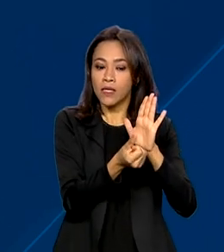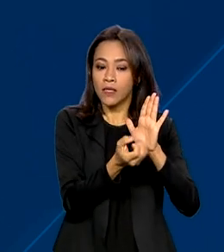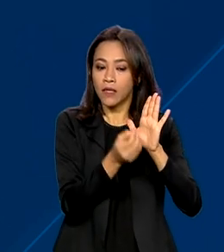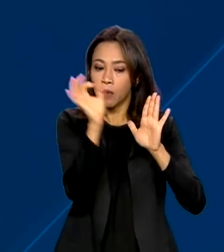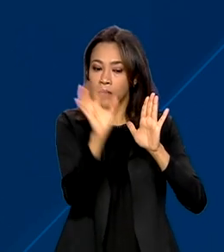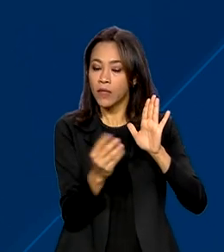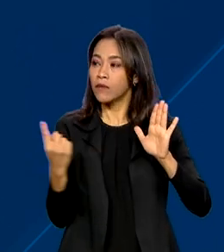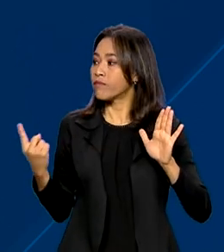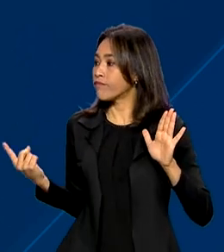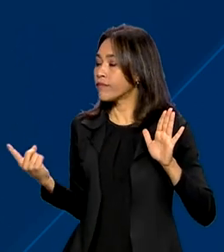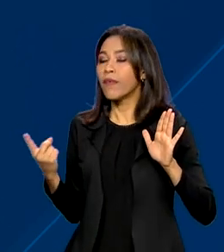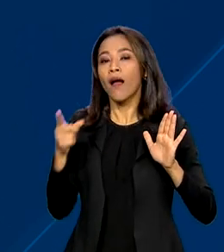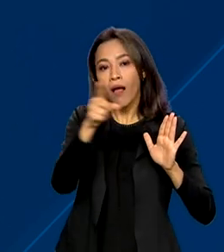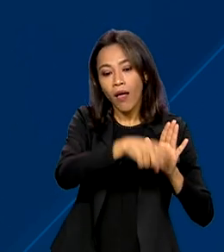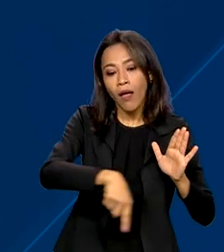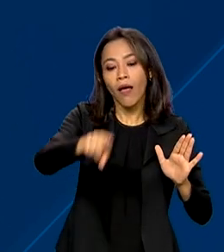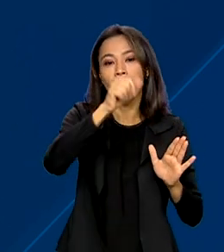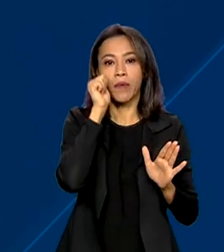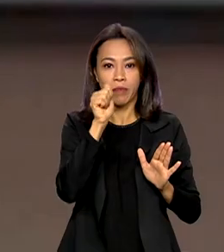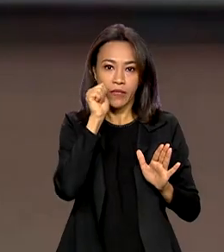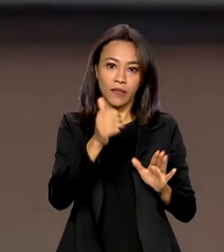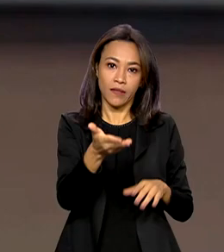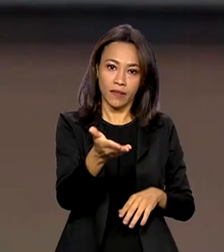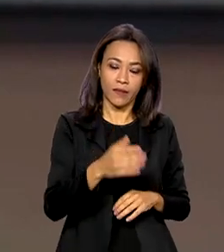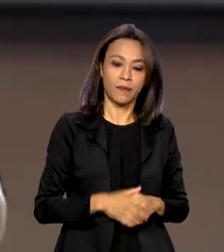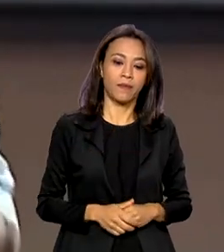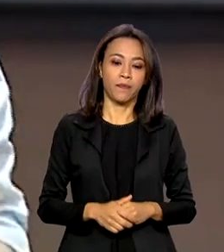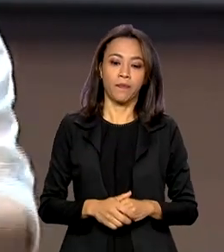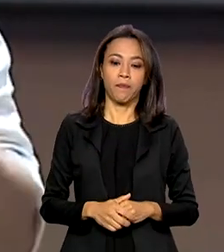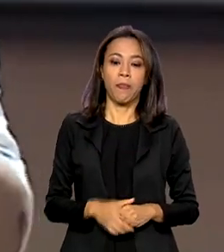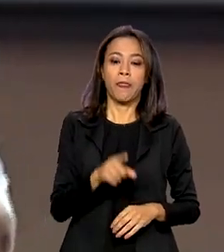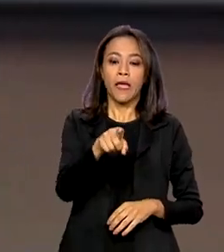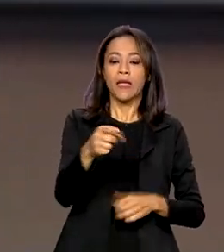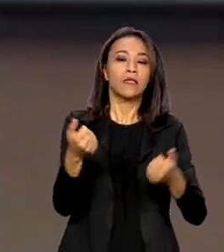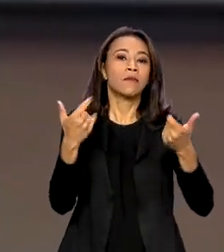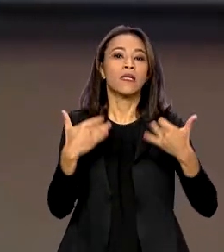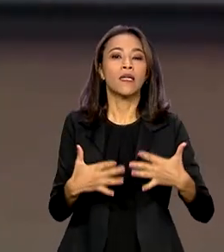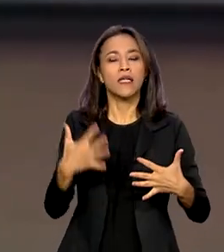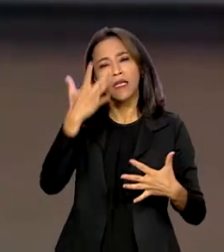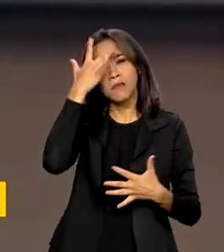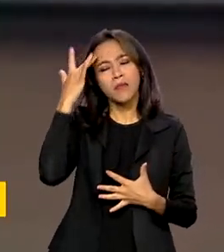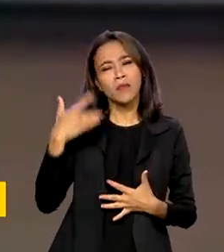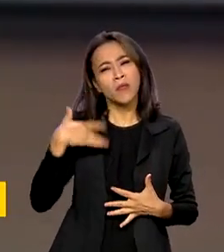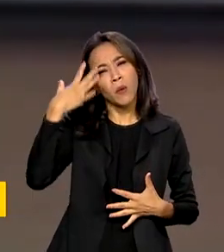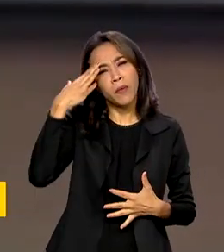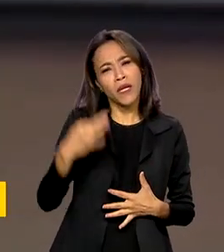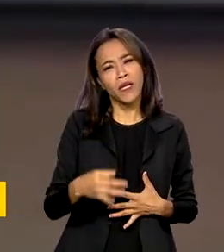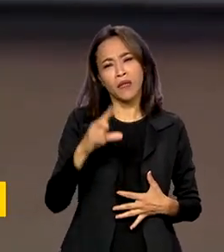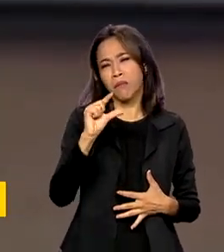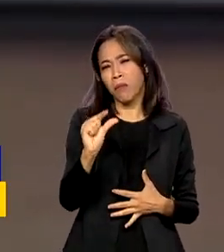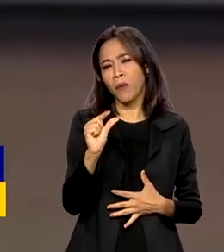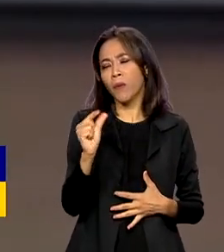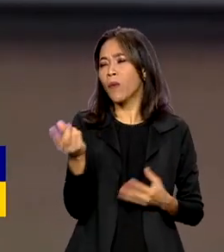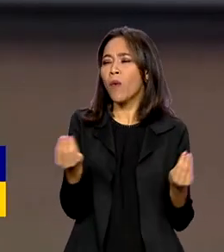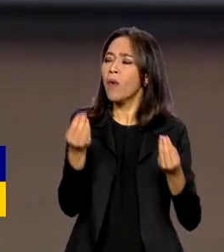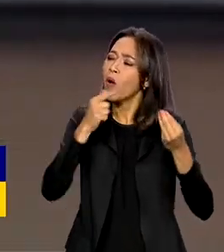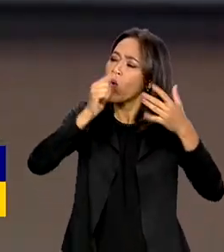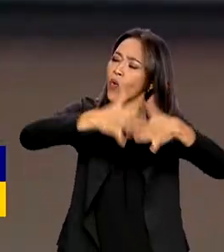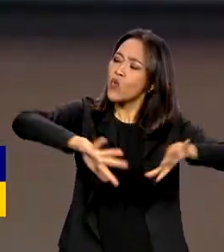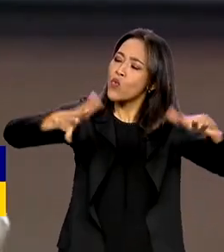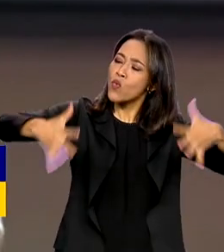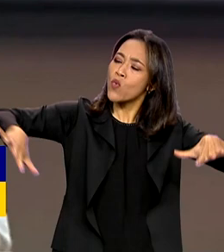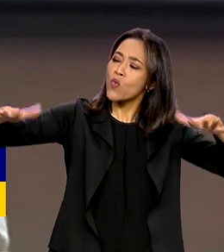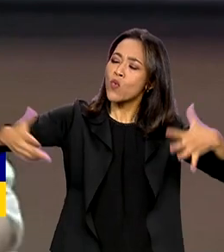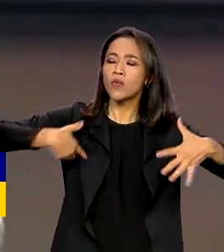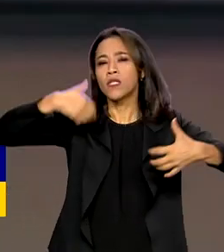bolsas serão destinadas a meninas. As pessoas entendem tão pouco da sua relação com o oceano. E se a gente começasse a